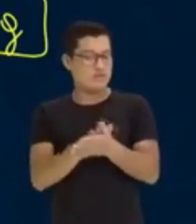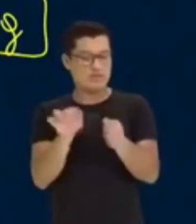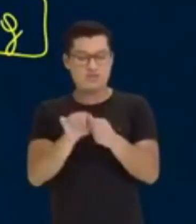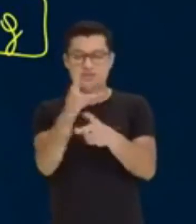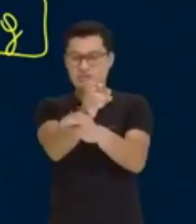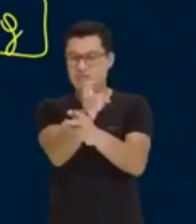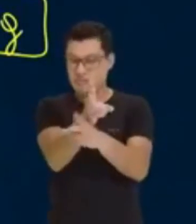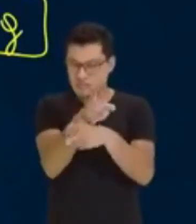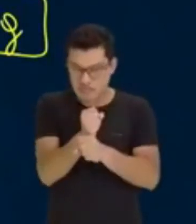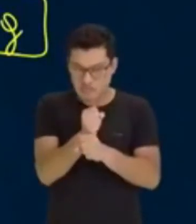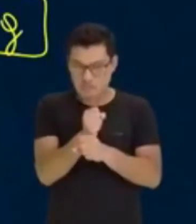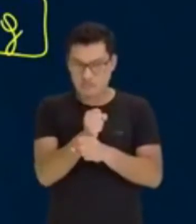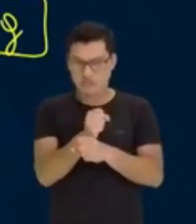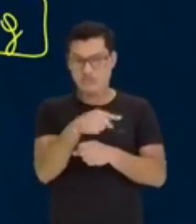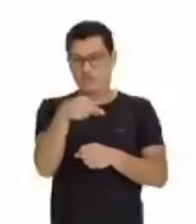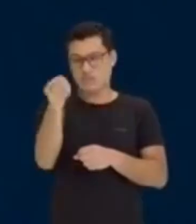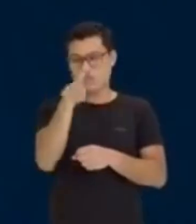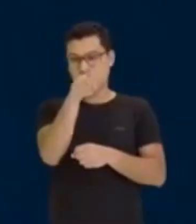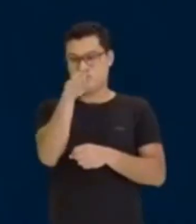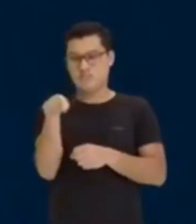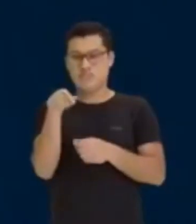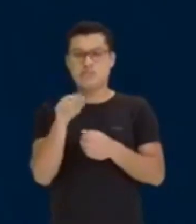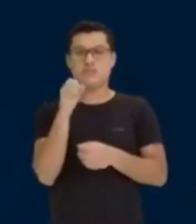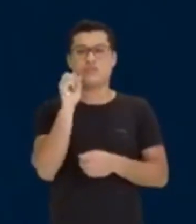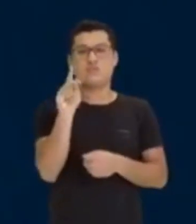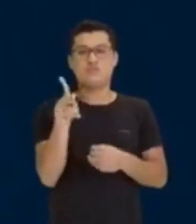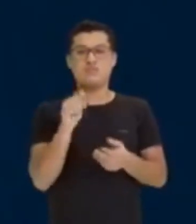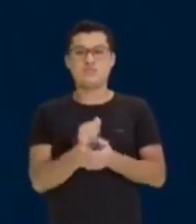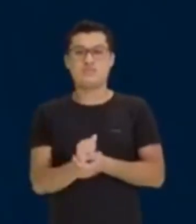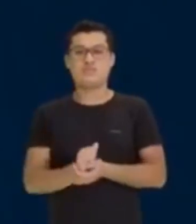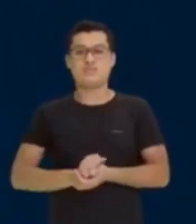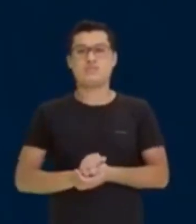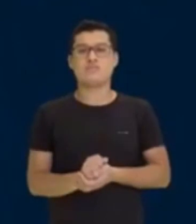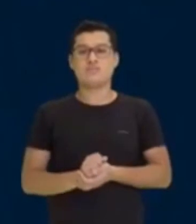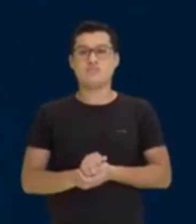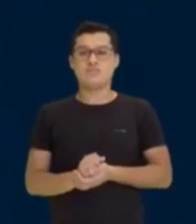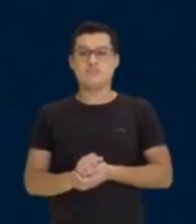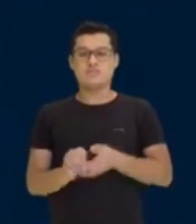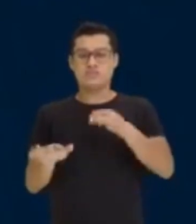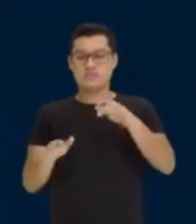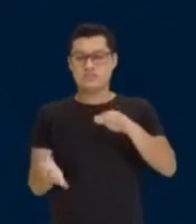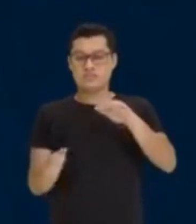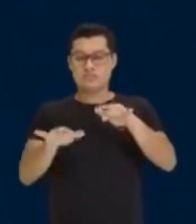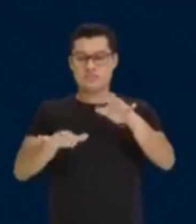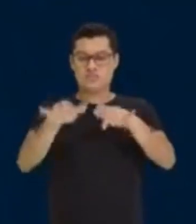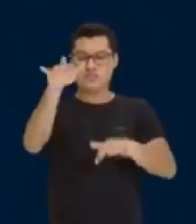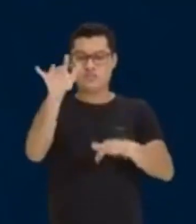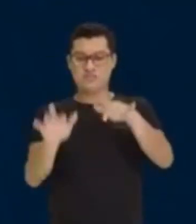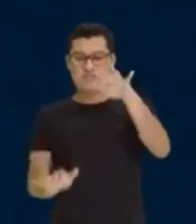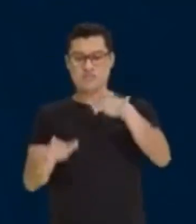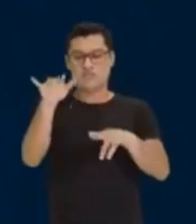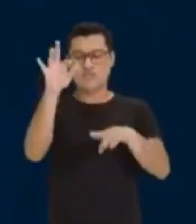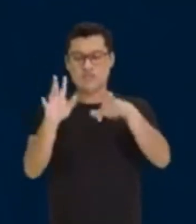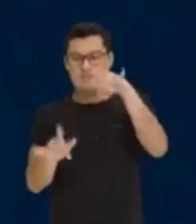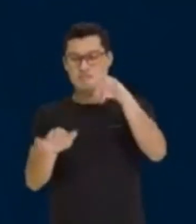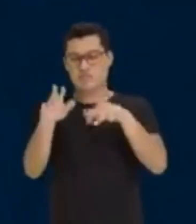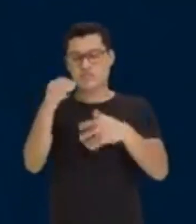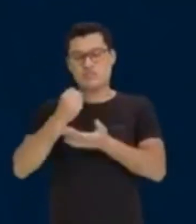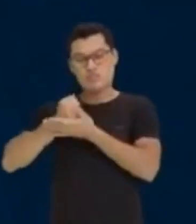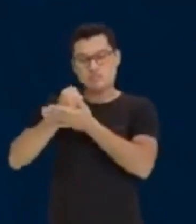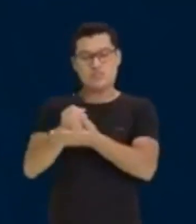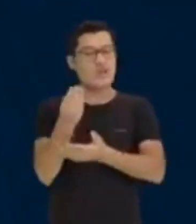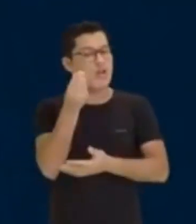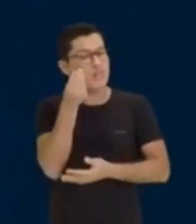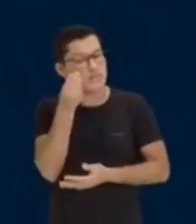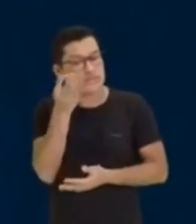colocar a setinha. Tá bom? Agora, deixa eu te dar uma dica aritmética. Deixa eu te dar uma dica aritmética. Presta